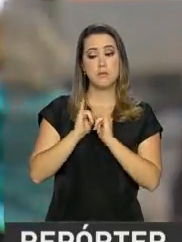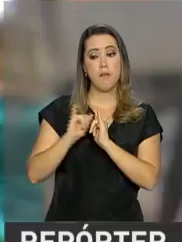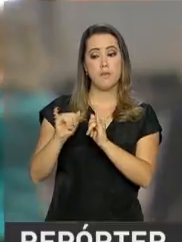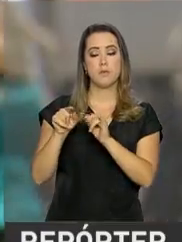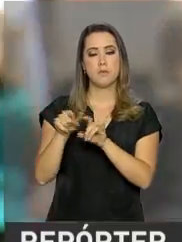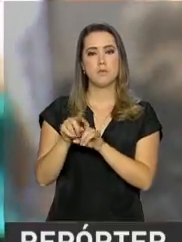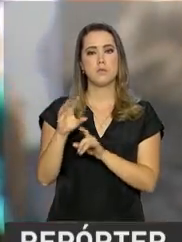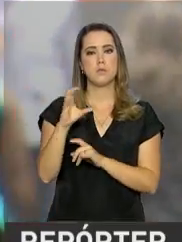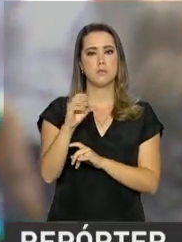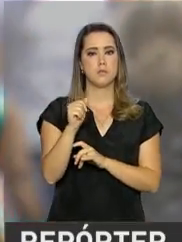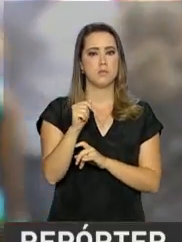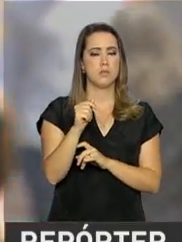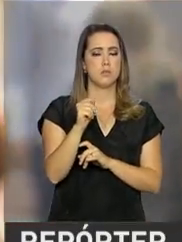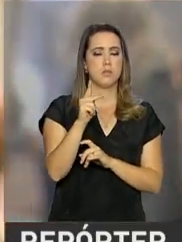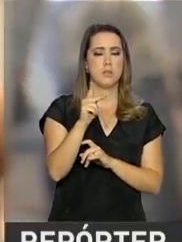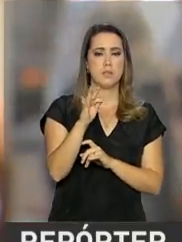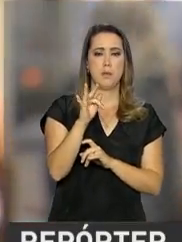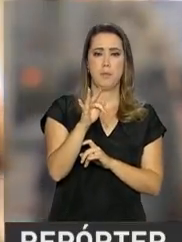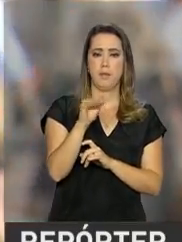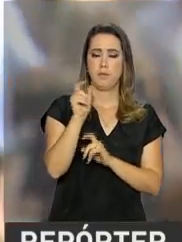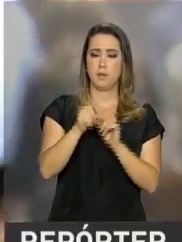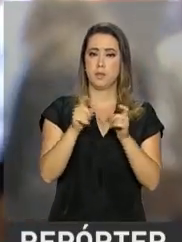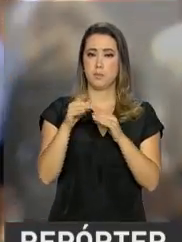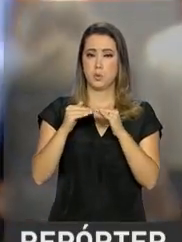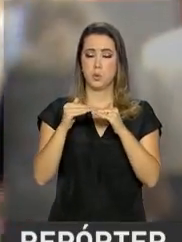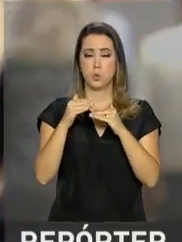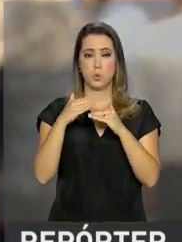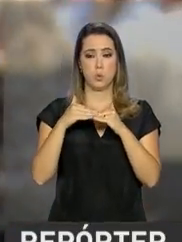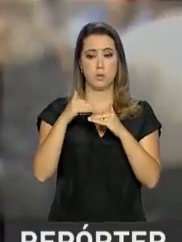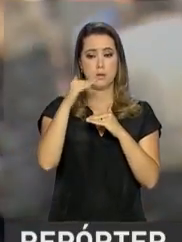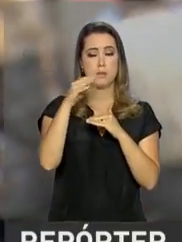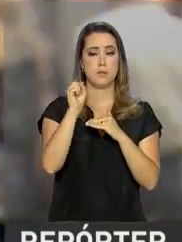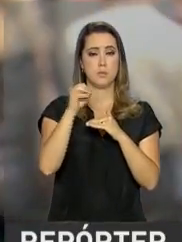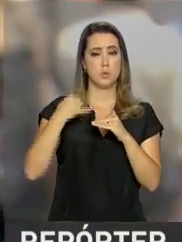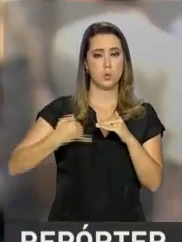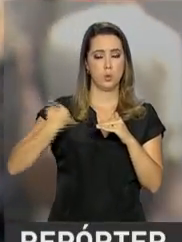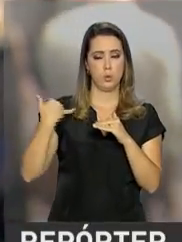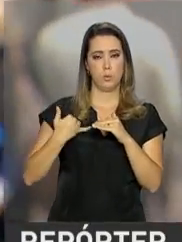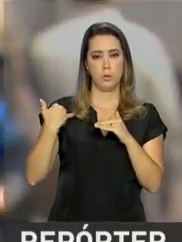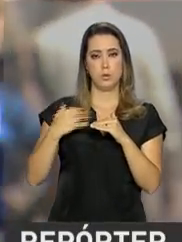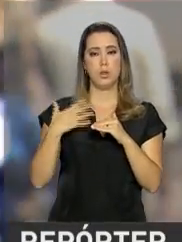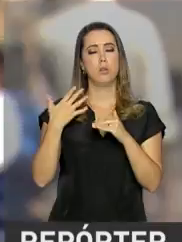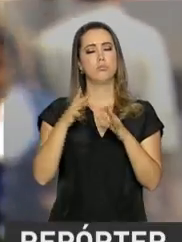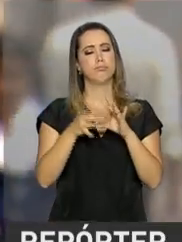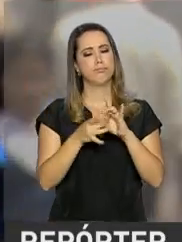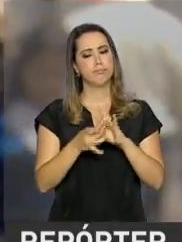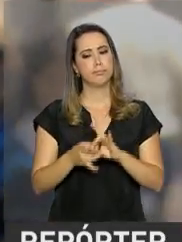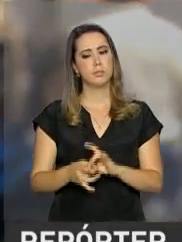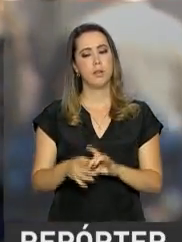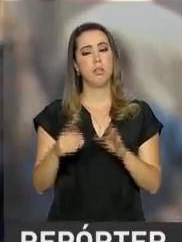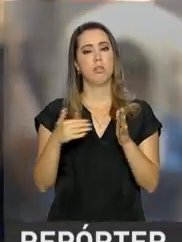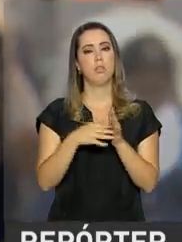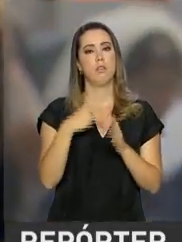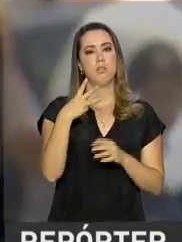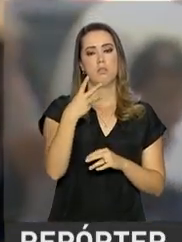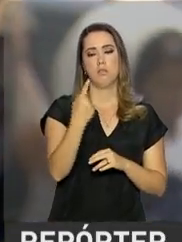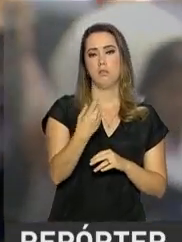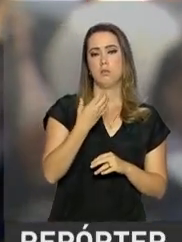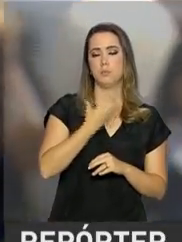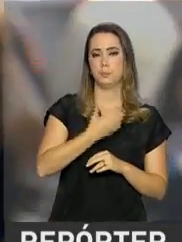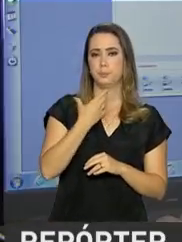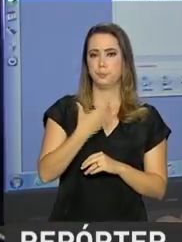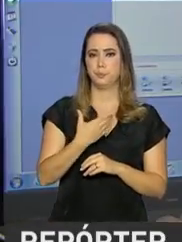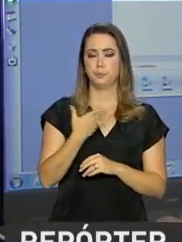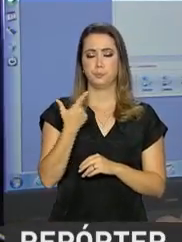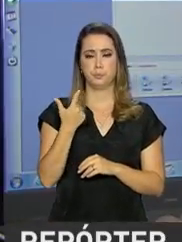informarem o CPF dos dependentes a partir dos oito anos de idade, completados até 31 de dezembro de 2017.